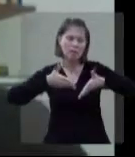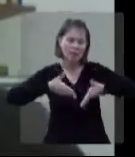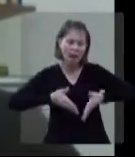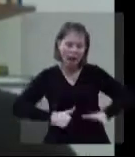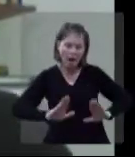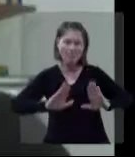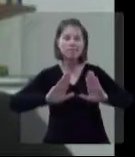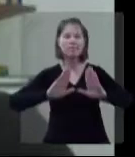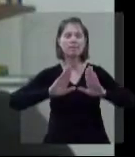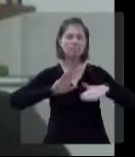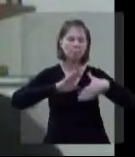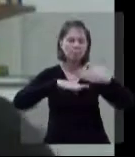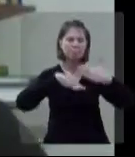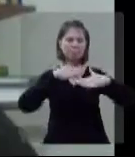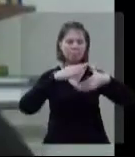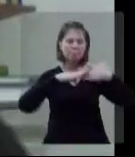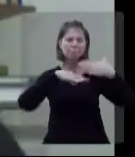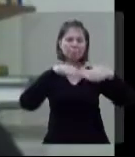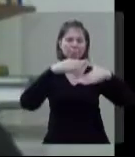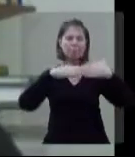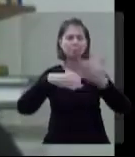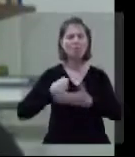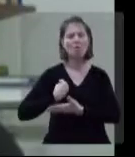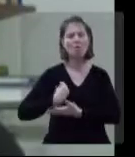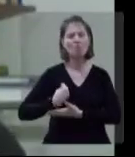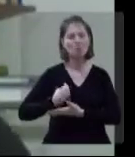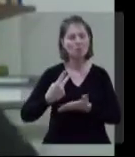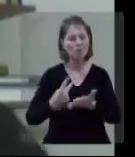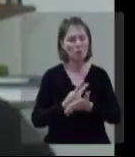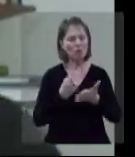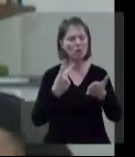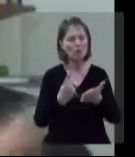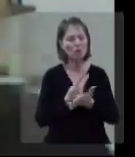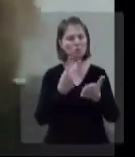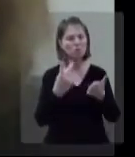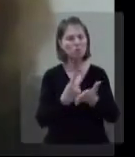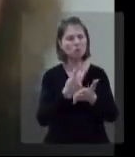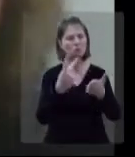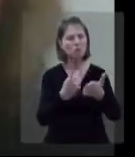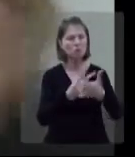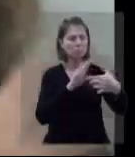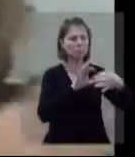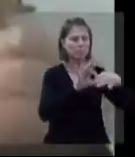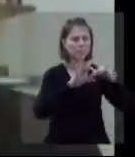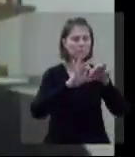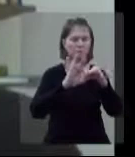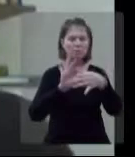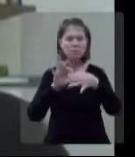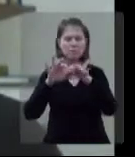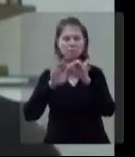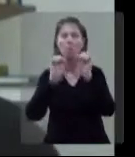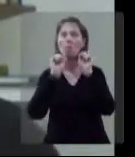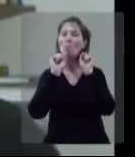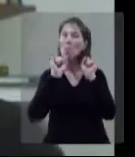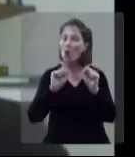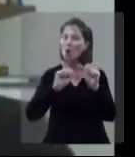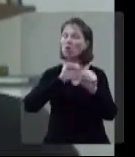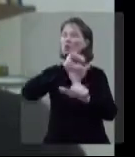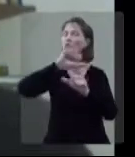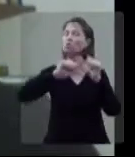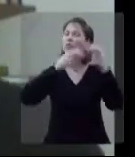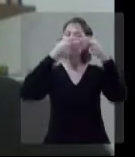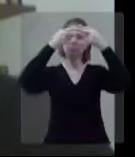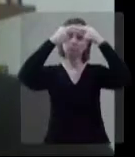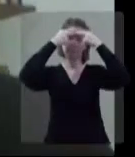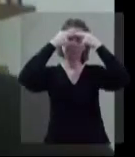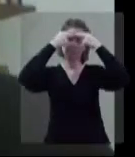fosse uma rede em que a gente nasce e vão acontecendo certas situações na